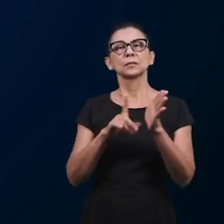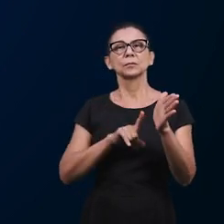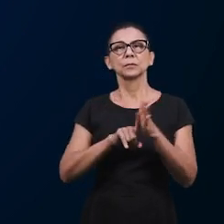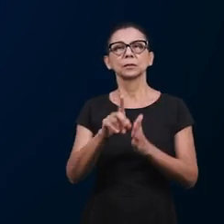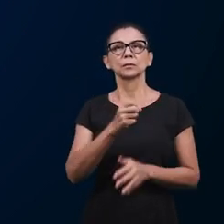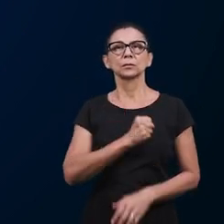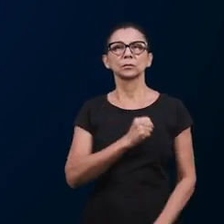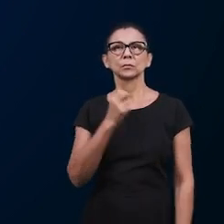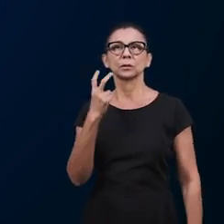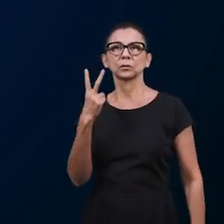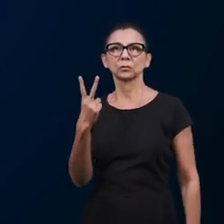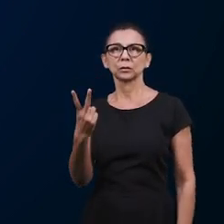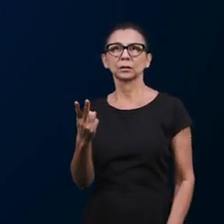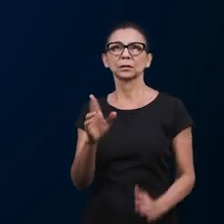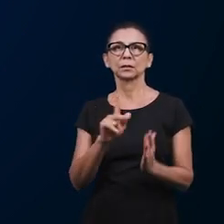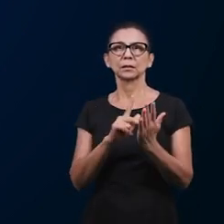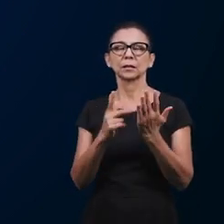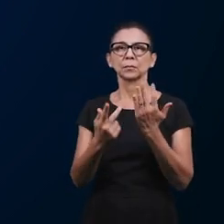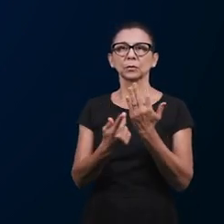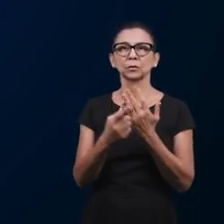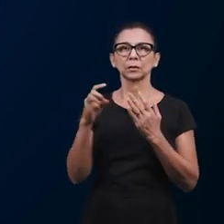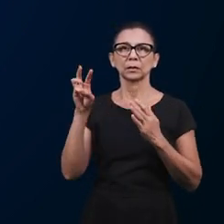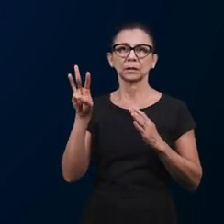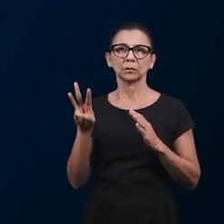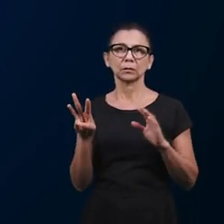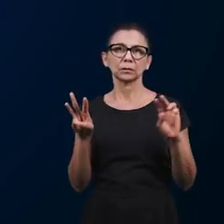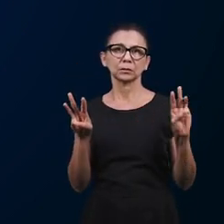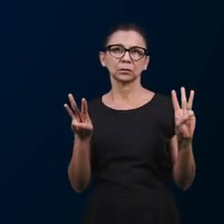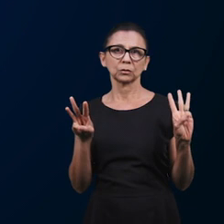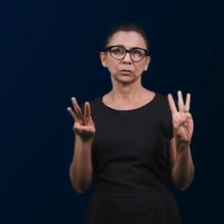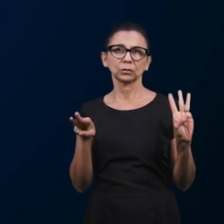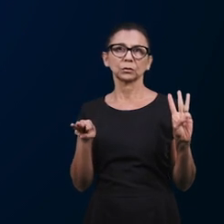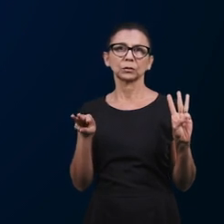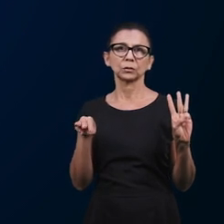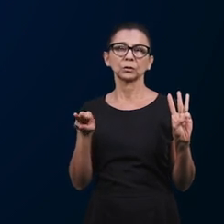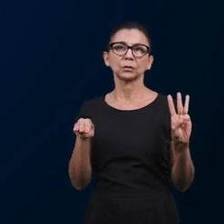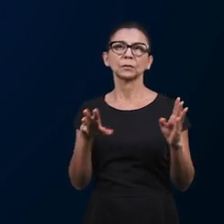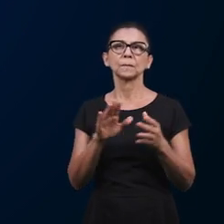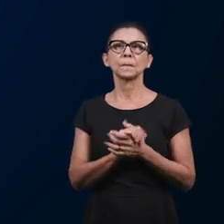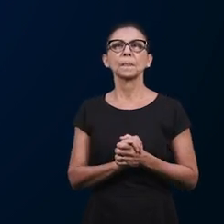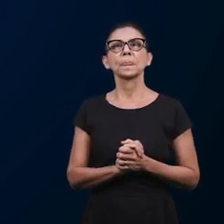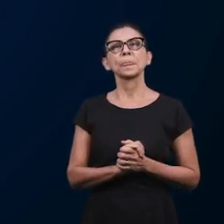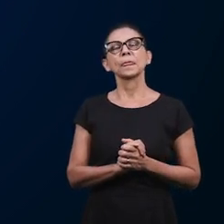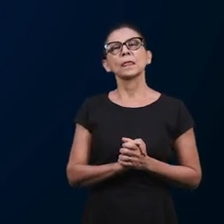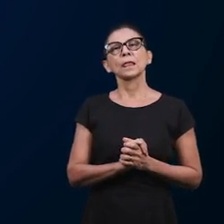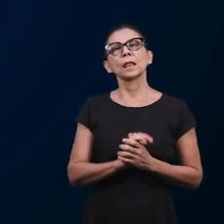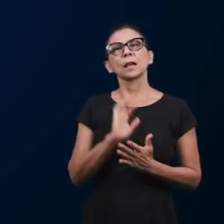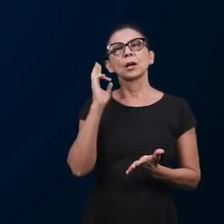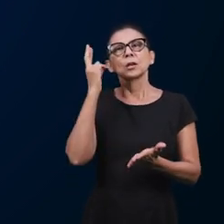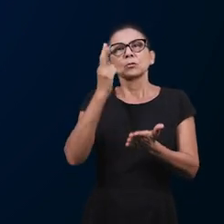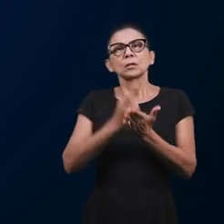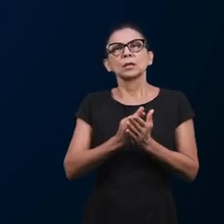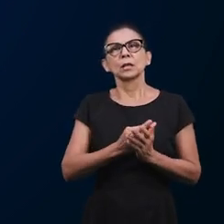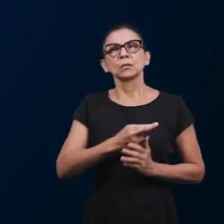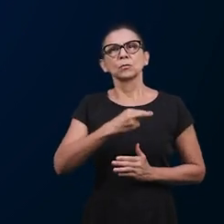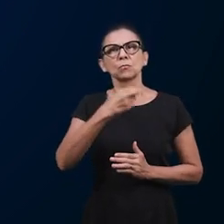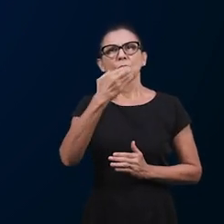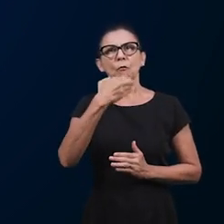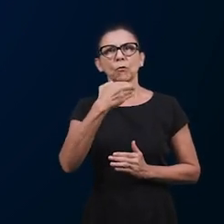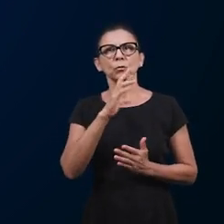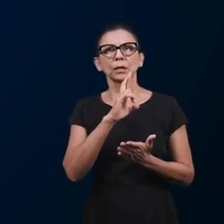A pergunta número 2. Identifique a palavra do trigo e da cizaña. Palavras sem frutos,